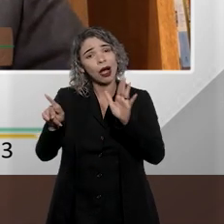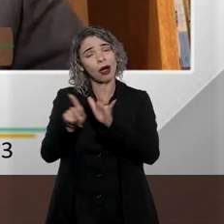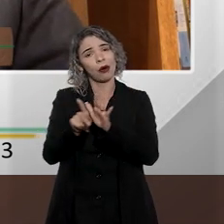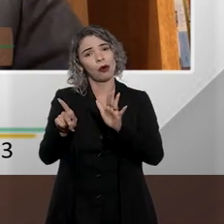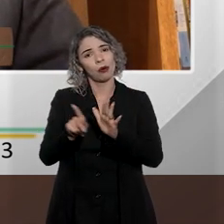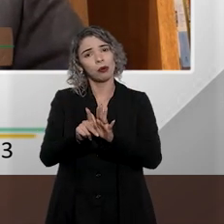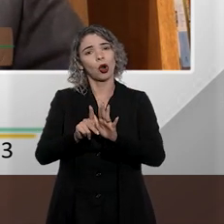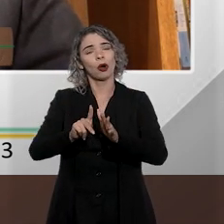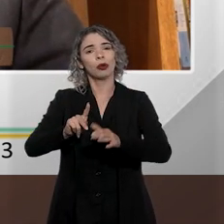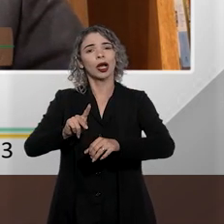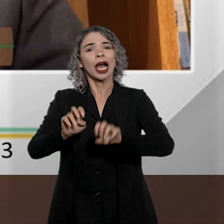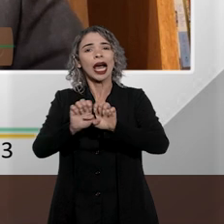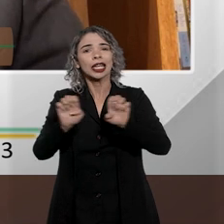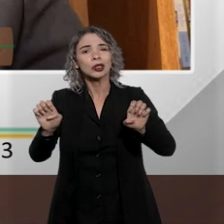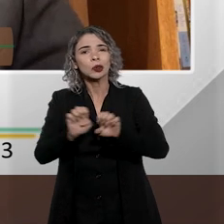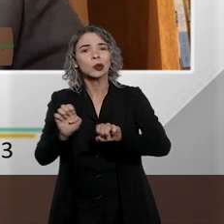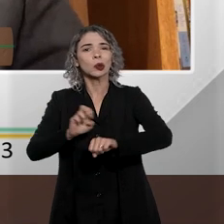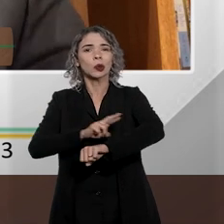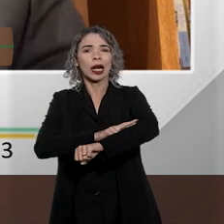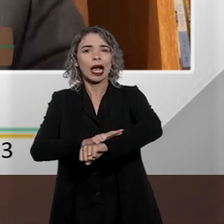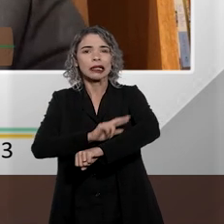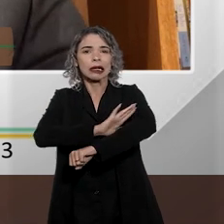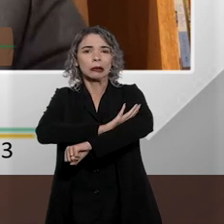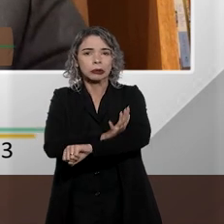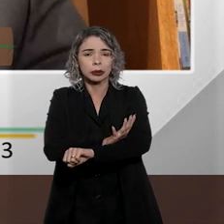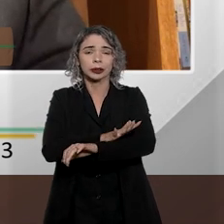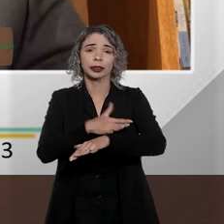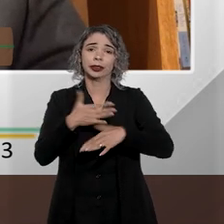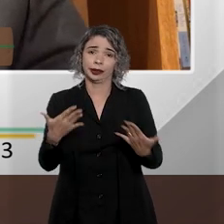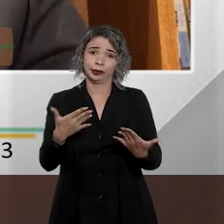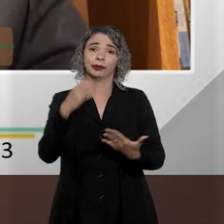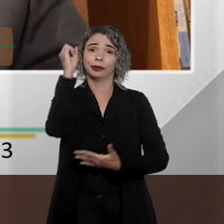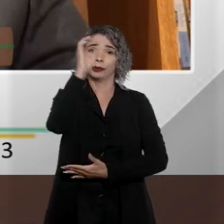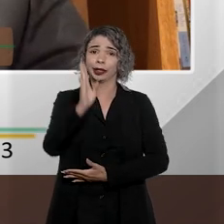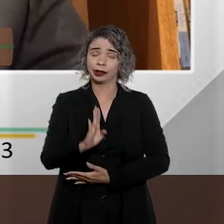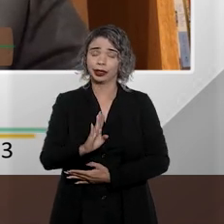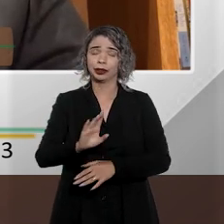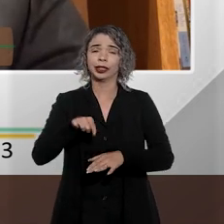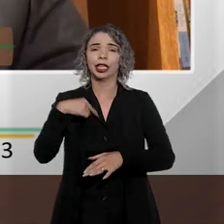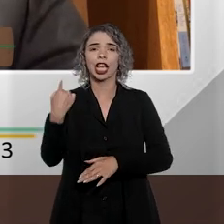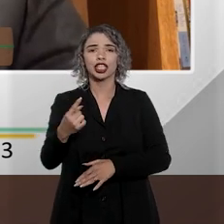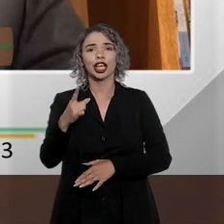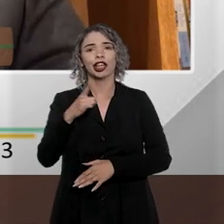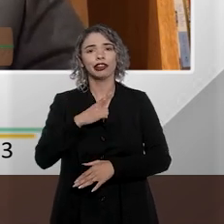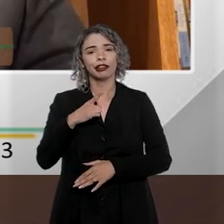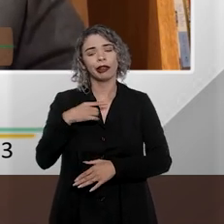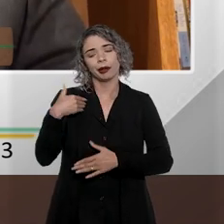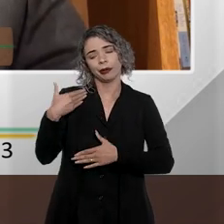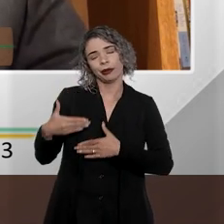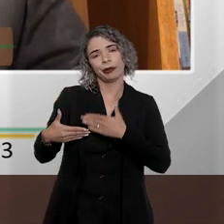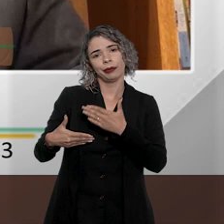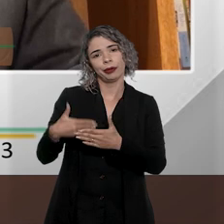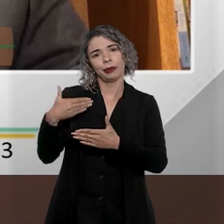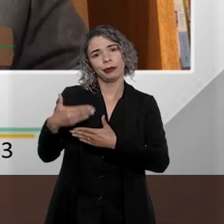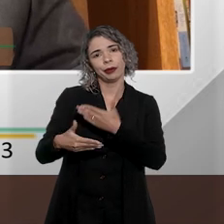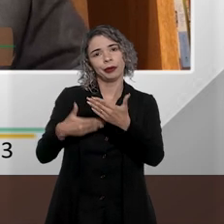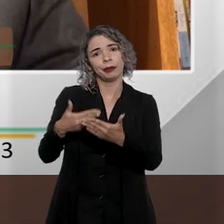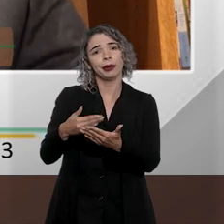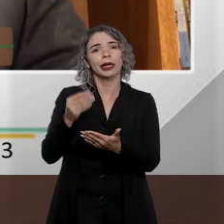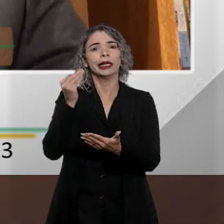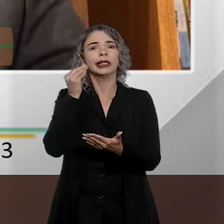sociorracial do nosso país. Nós levamos muito tempo transplantando doutrinas estrangeiras,